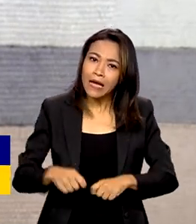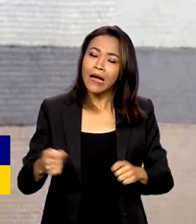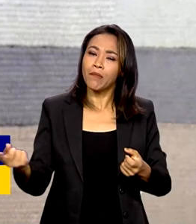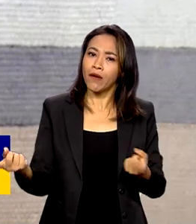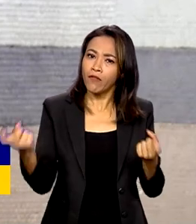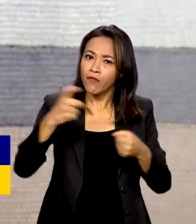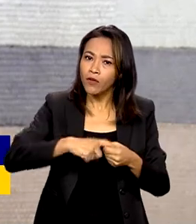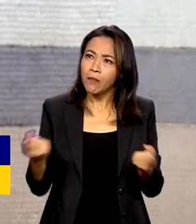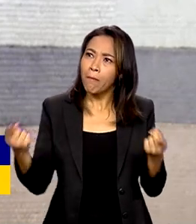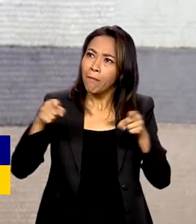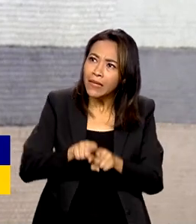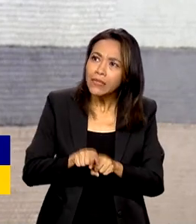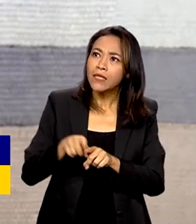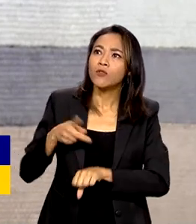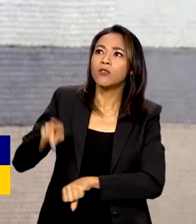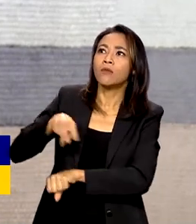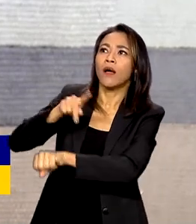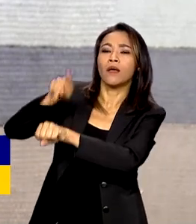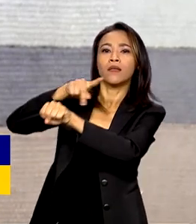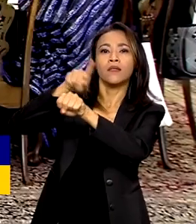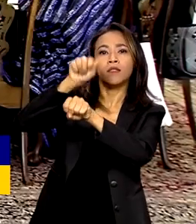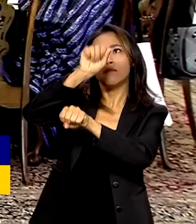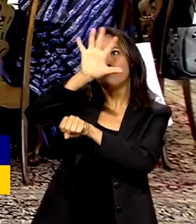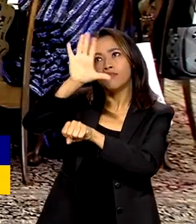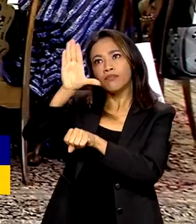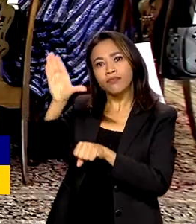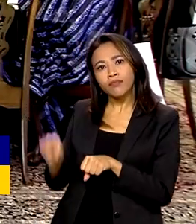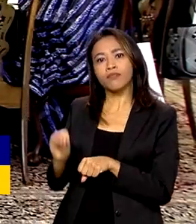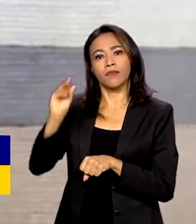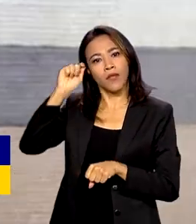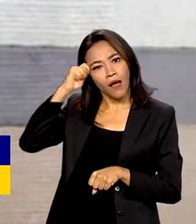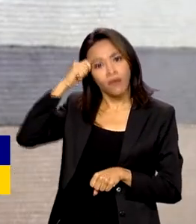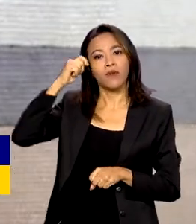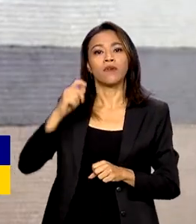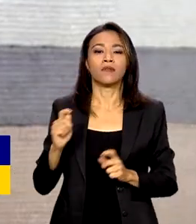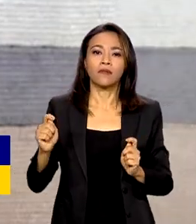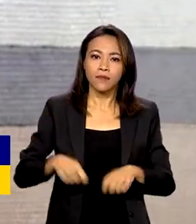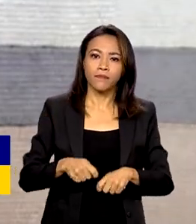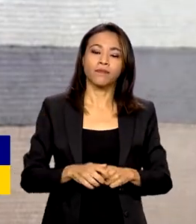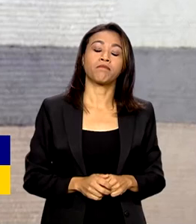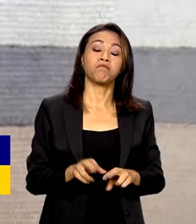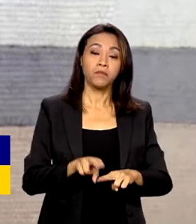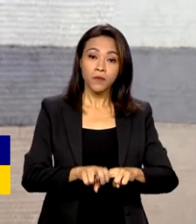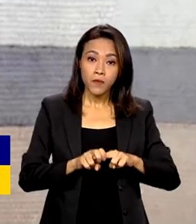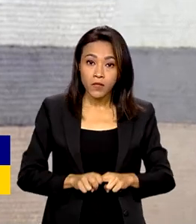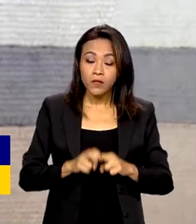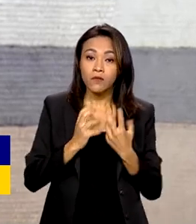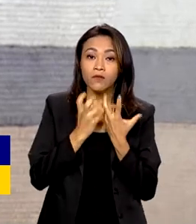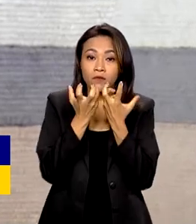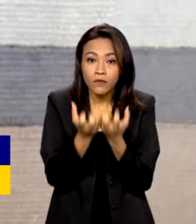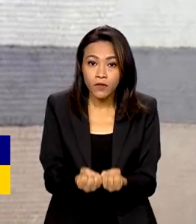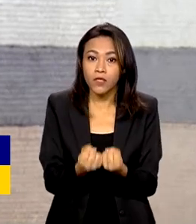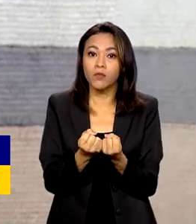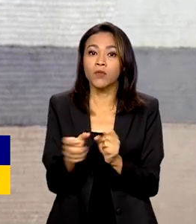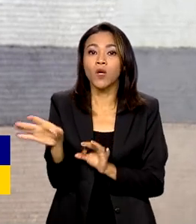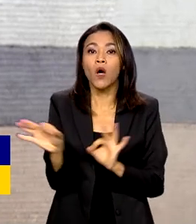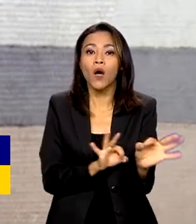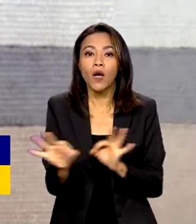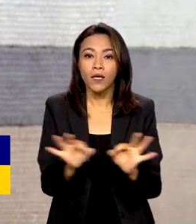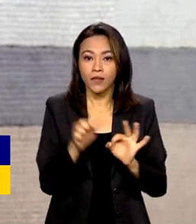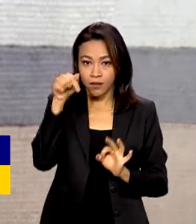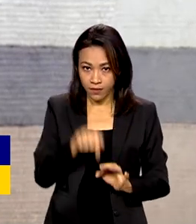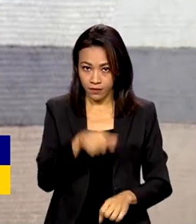africanos em seu desenvolvimento agrícola. Por isso, vamos organizar ainda este ano